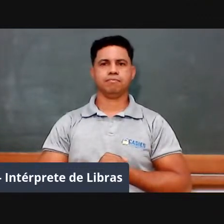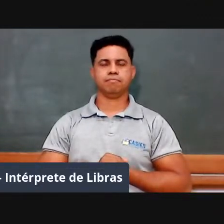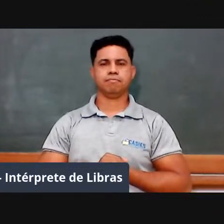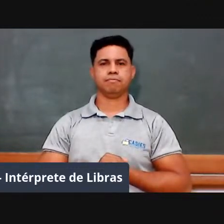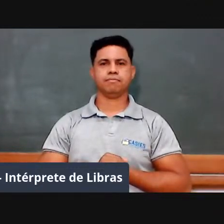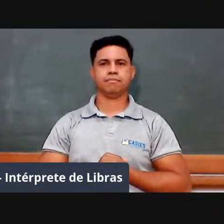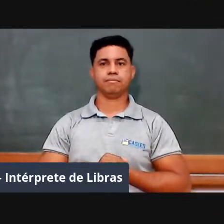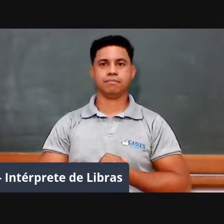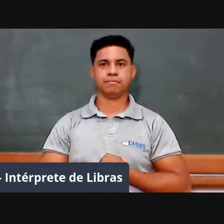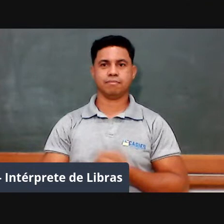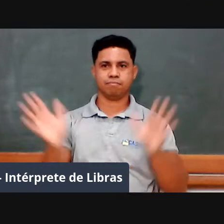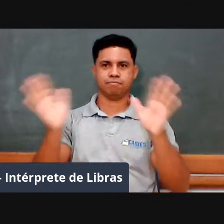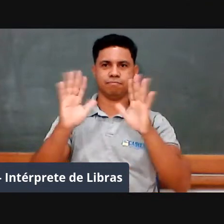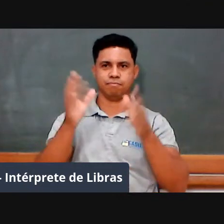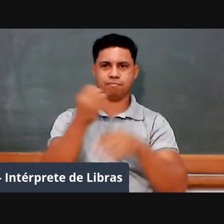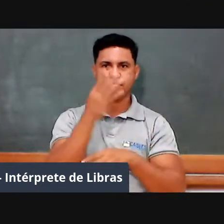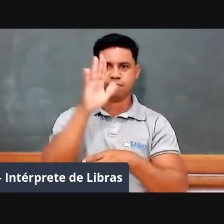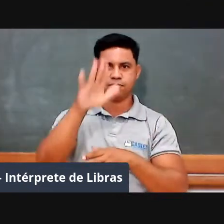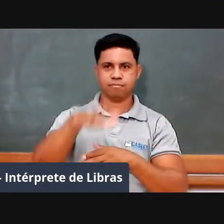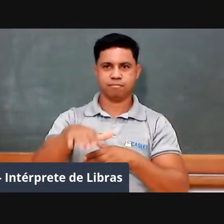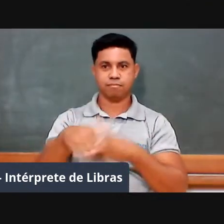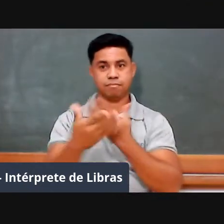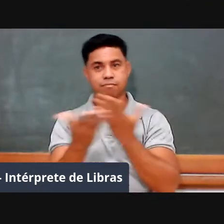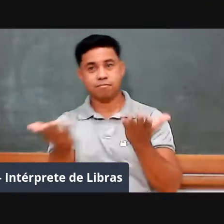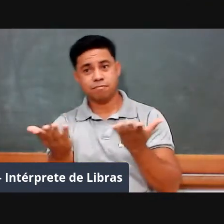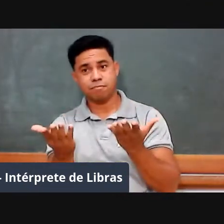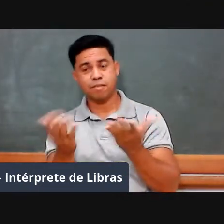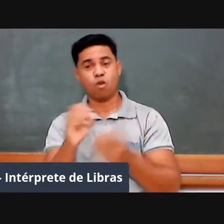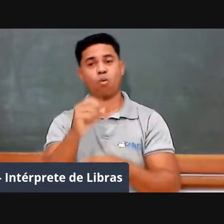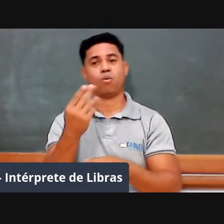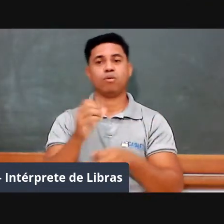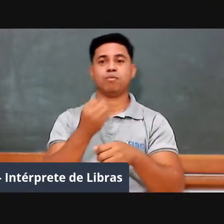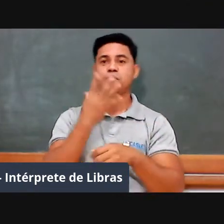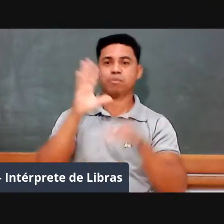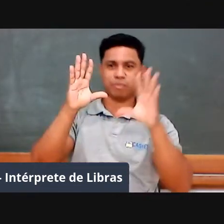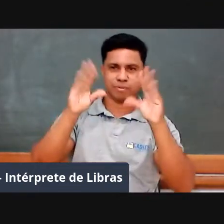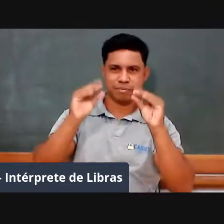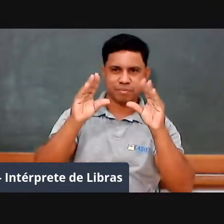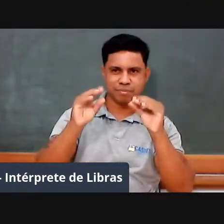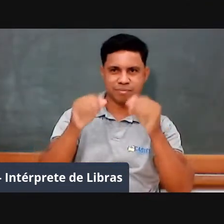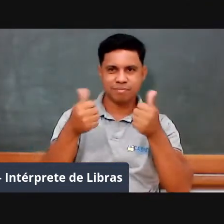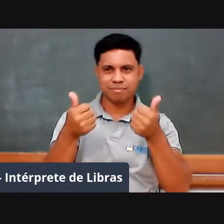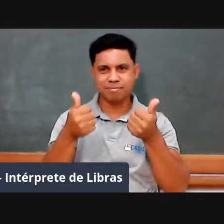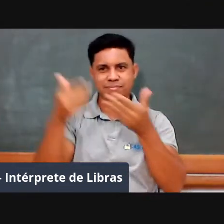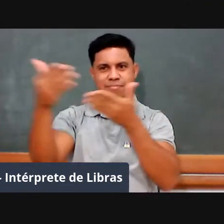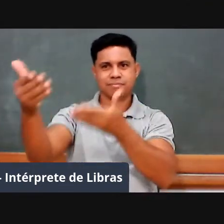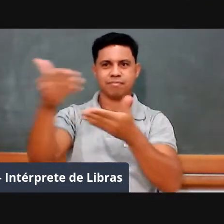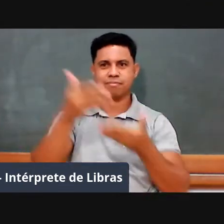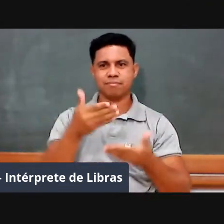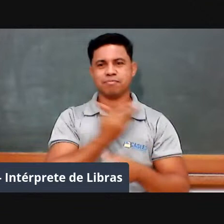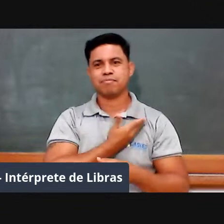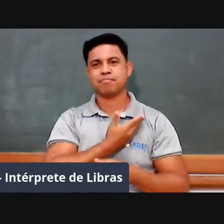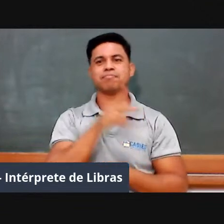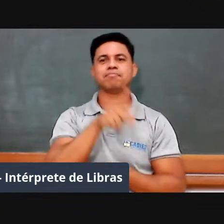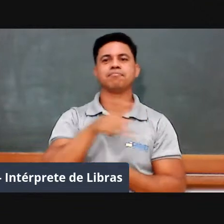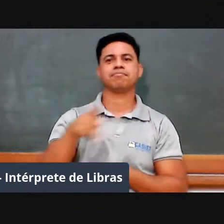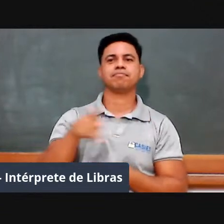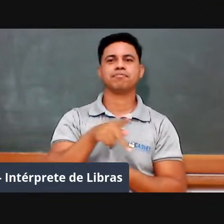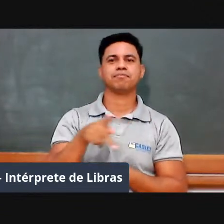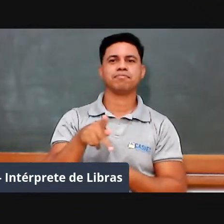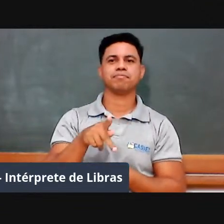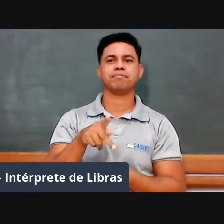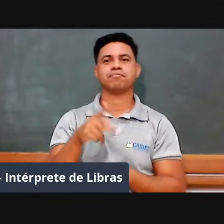Boa tarde, boa noite. Bem-vindos, colegas professores e professoras.